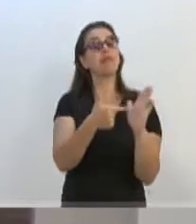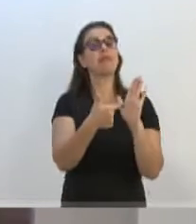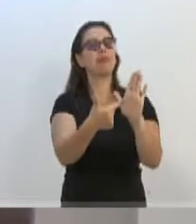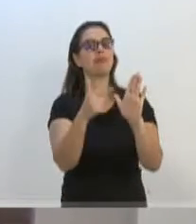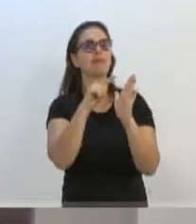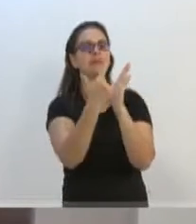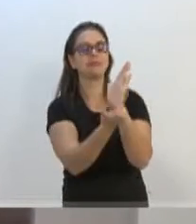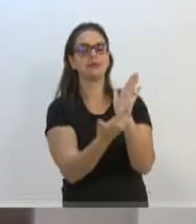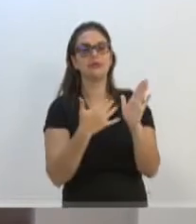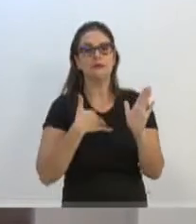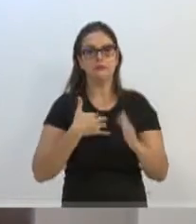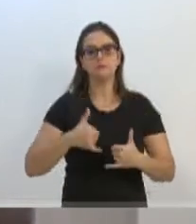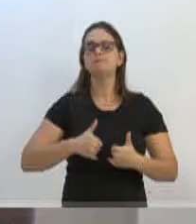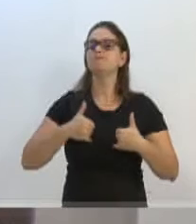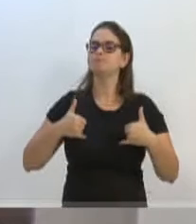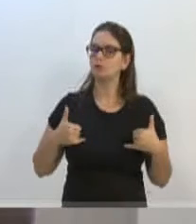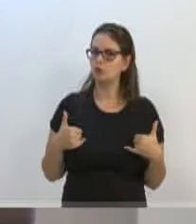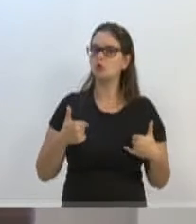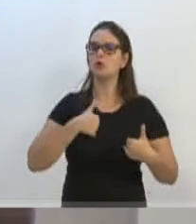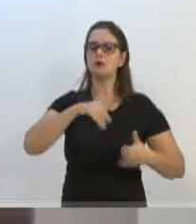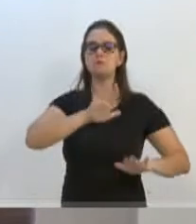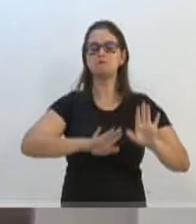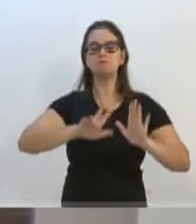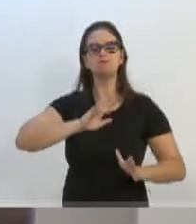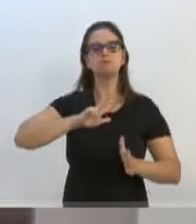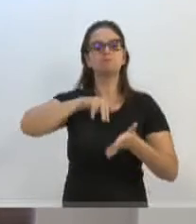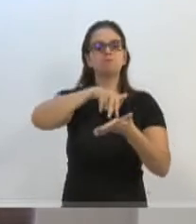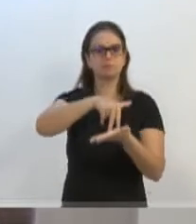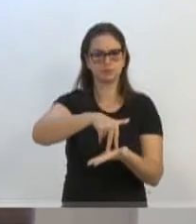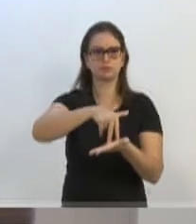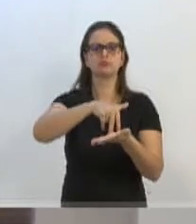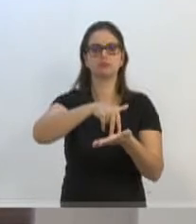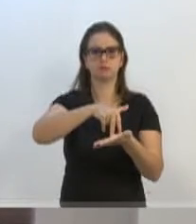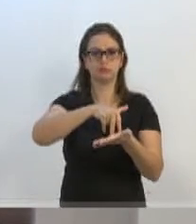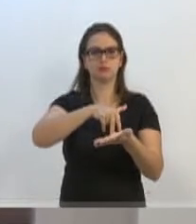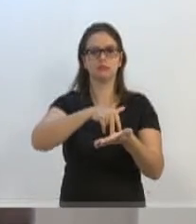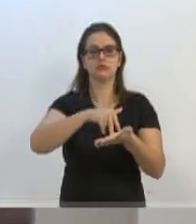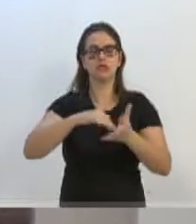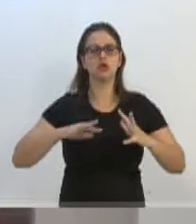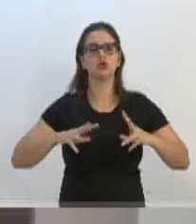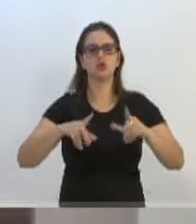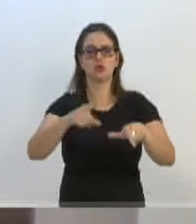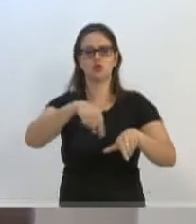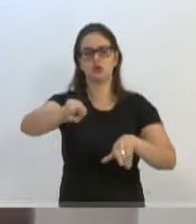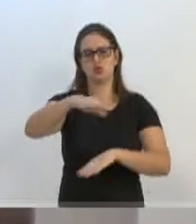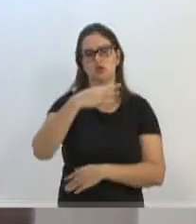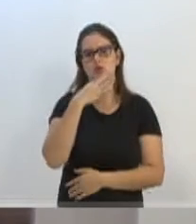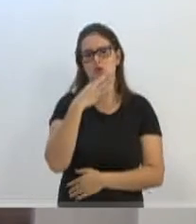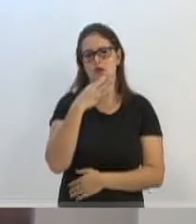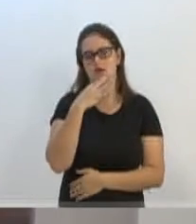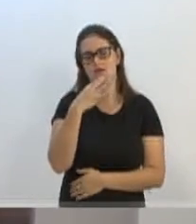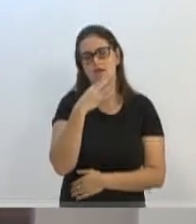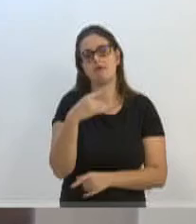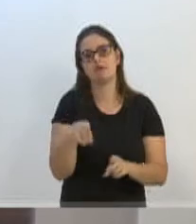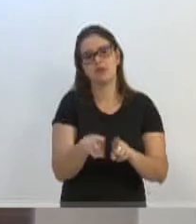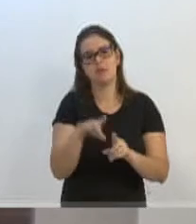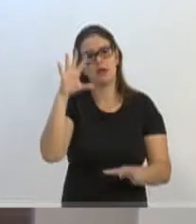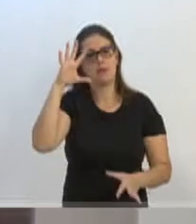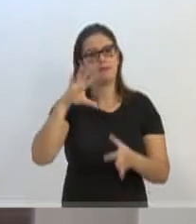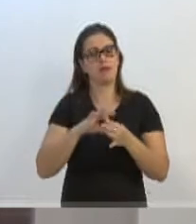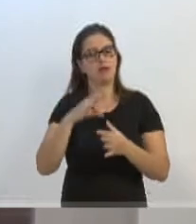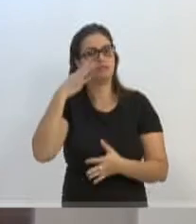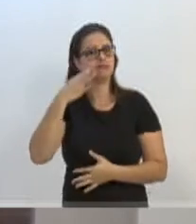Eu tenho muito orgulho de dizer que eu tenho tomado um posicionamento aqui, um posicionamento que é conhecido na casa e um posicionamento que é coerente. Concordem?